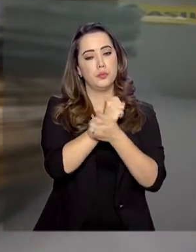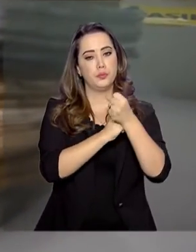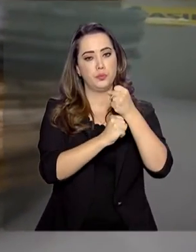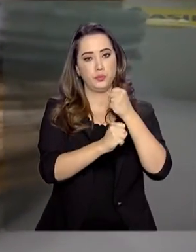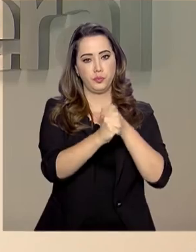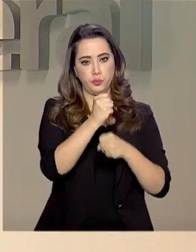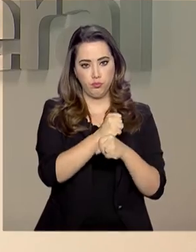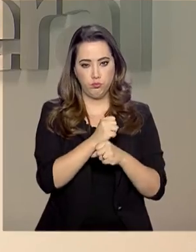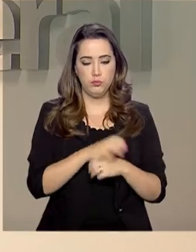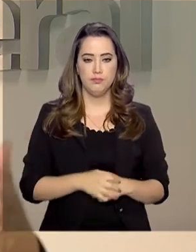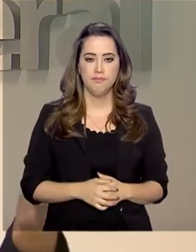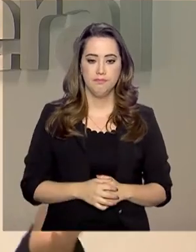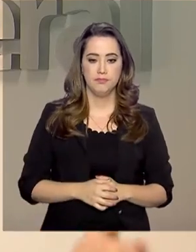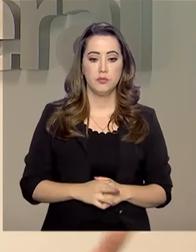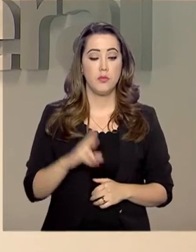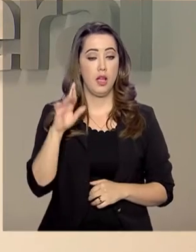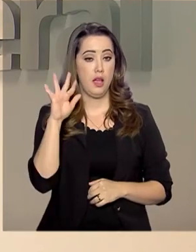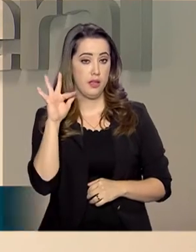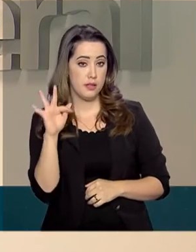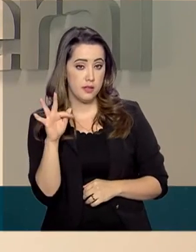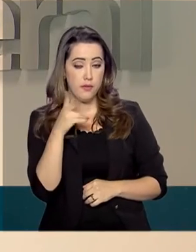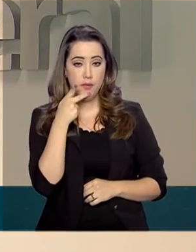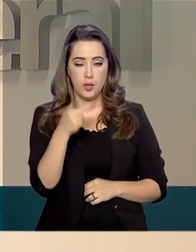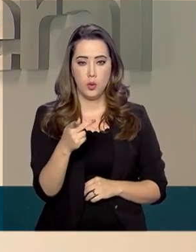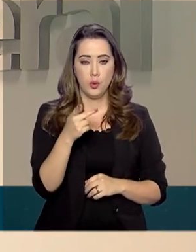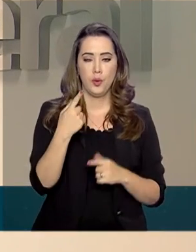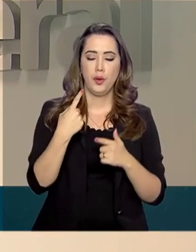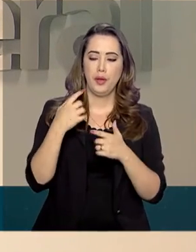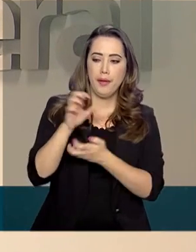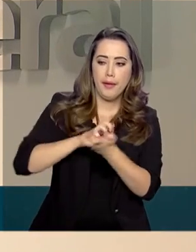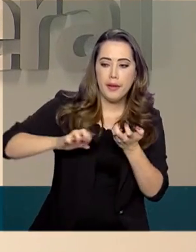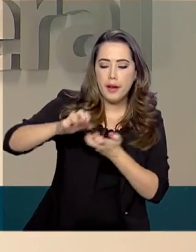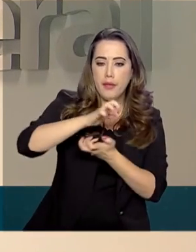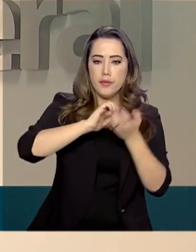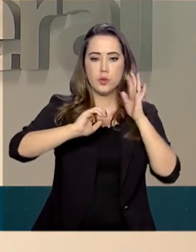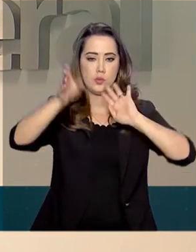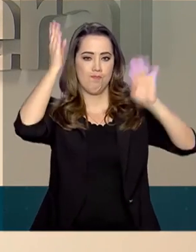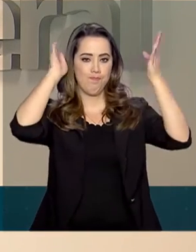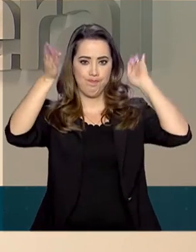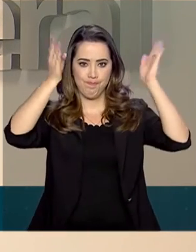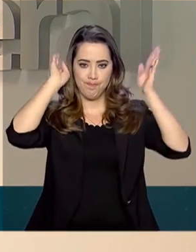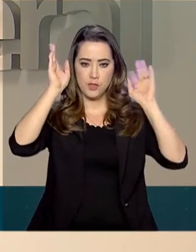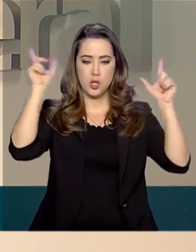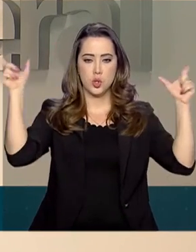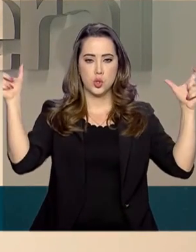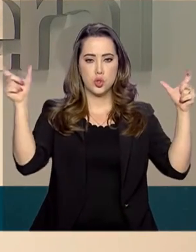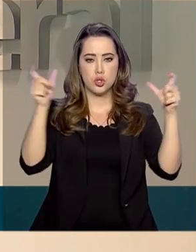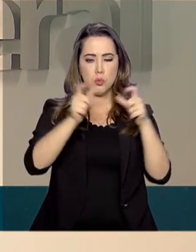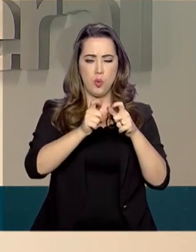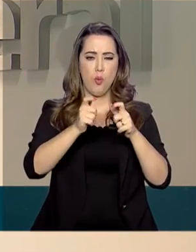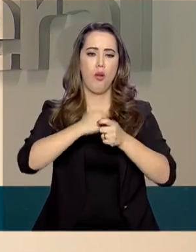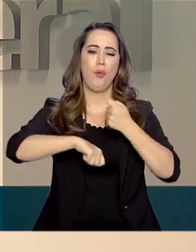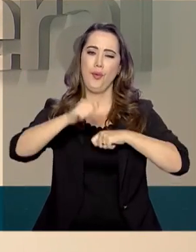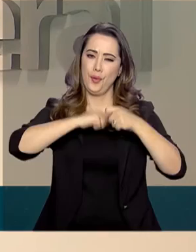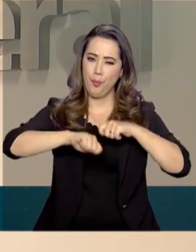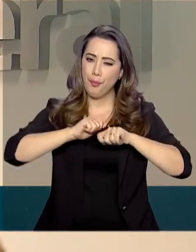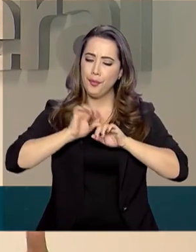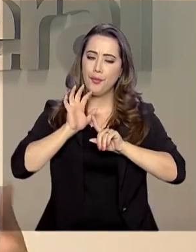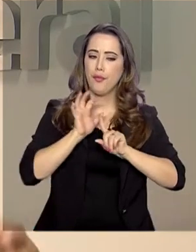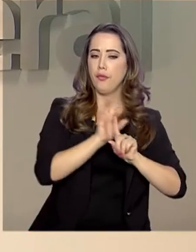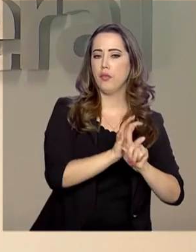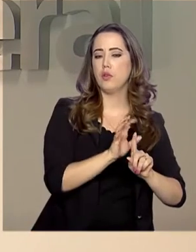2018. Segundo a Receita Federal, a greve dos caminhoneiros no ano passado desacelerou a economia e acabou